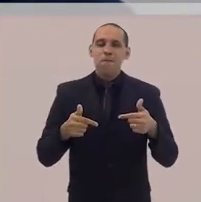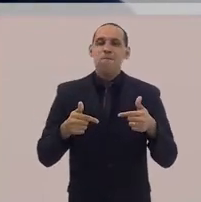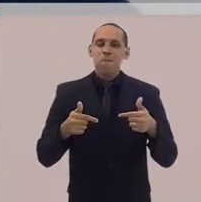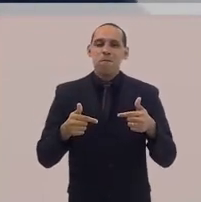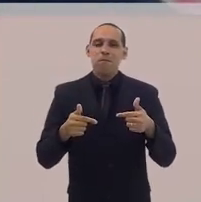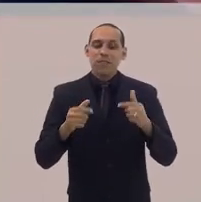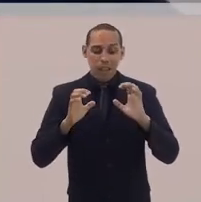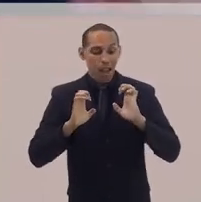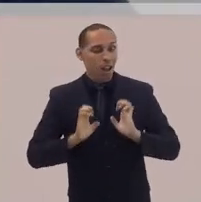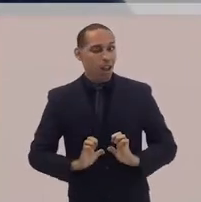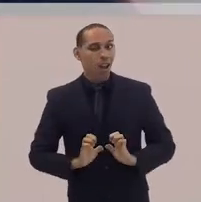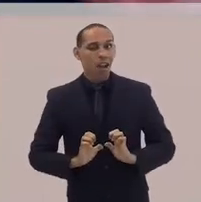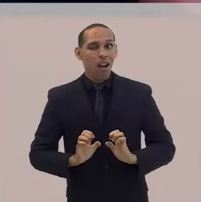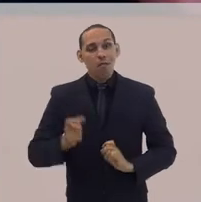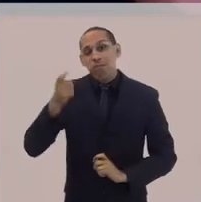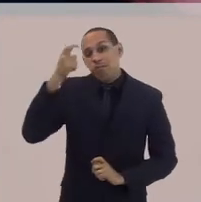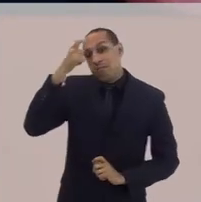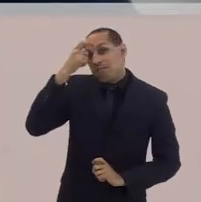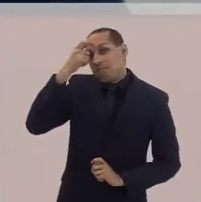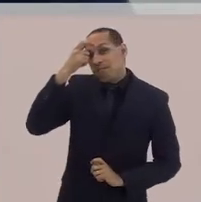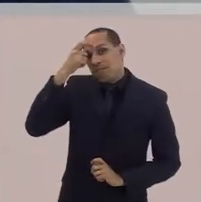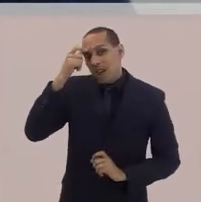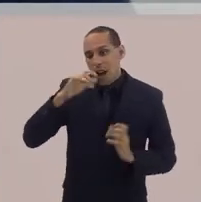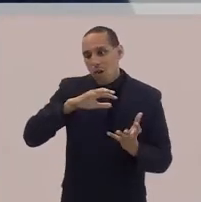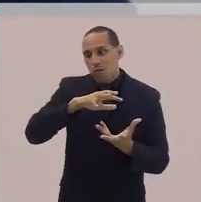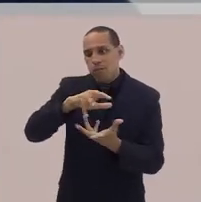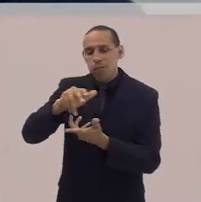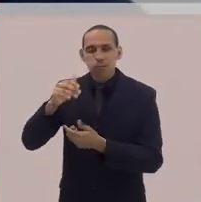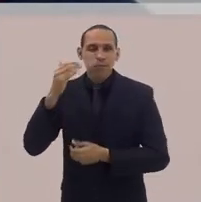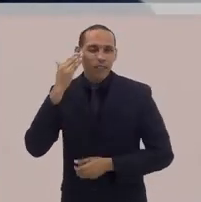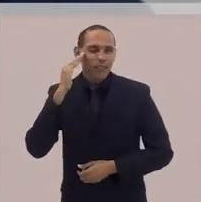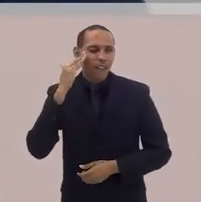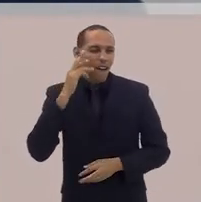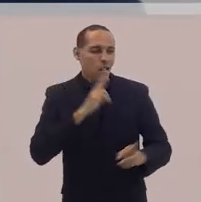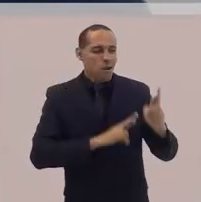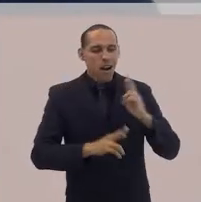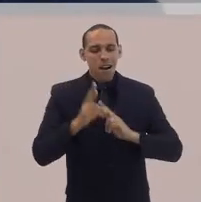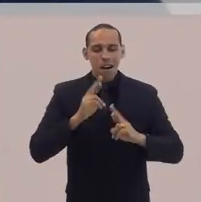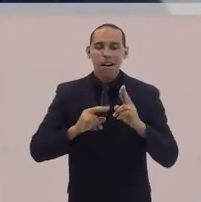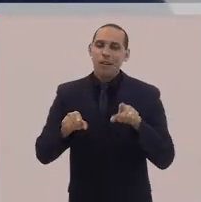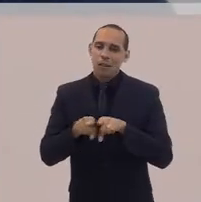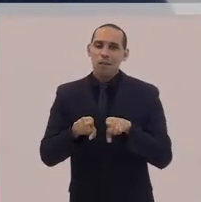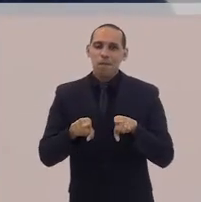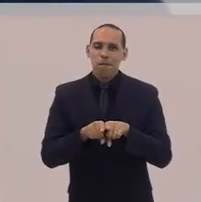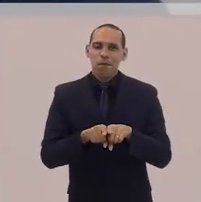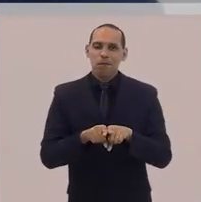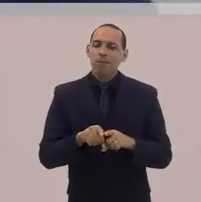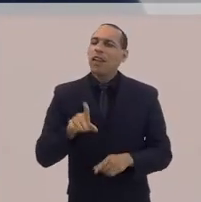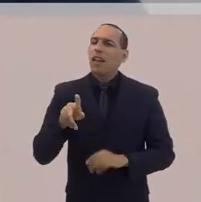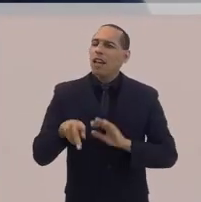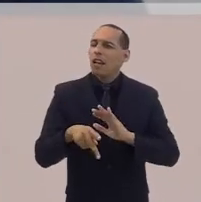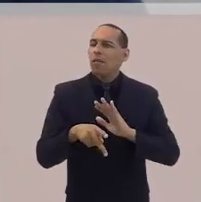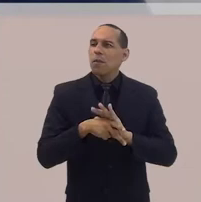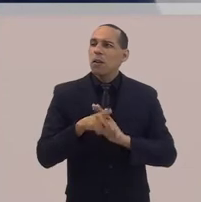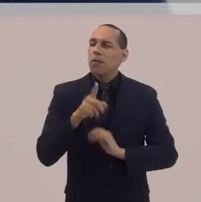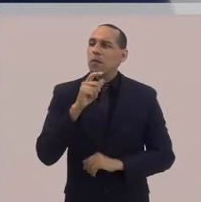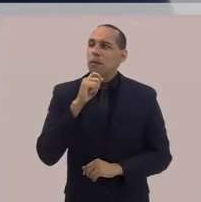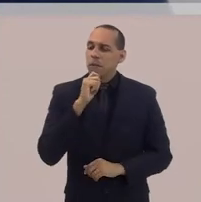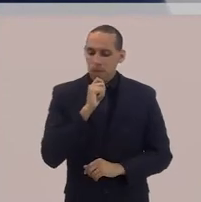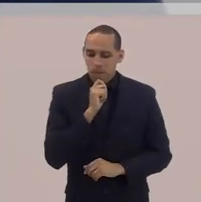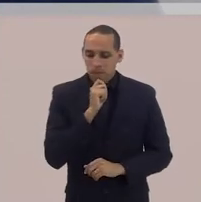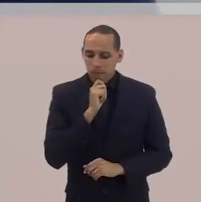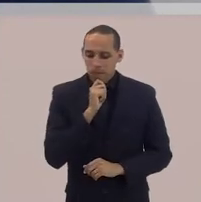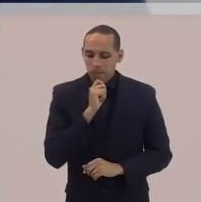É atitude, ética, consciência de mundo e relacionamento humano. E isso deveria fazer parte